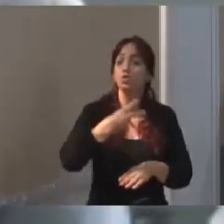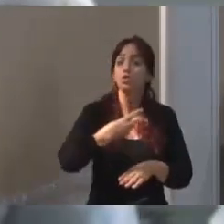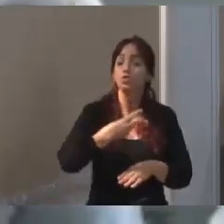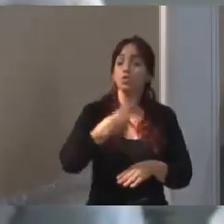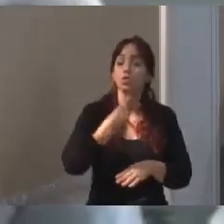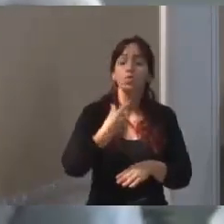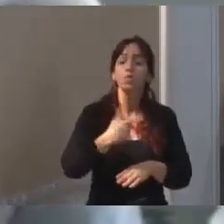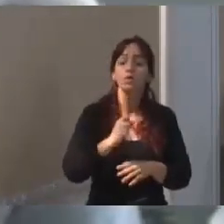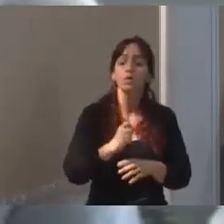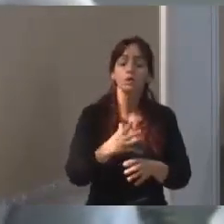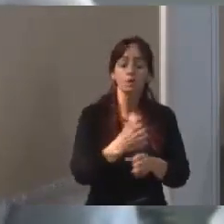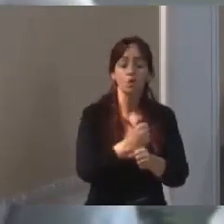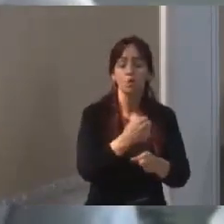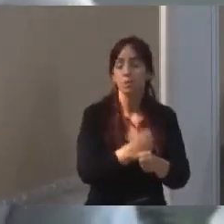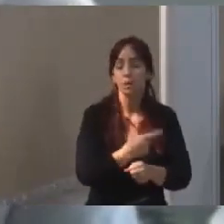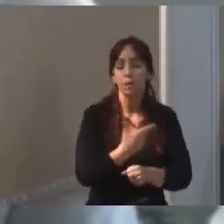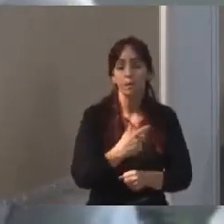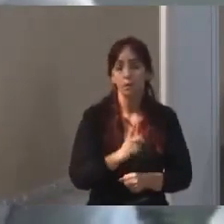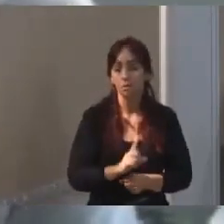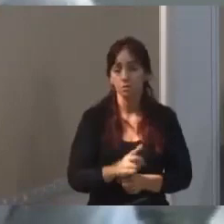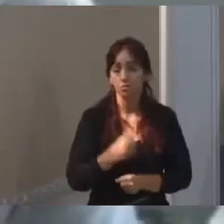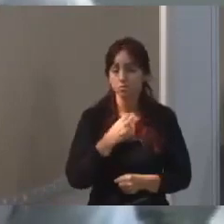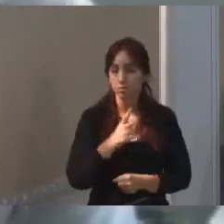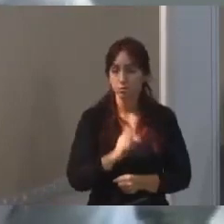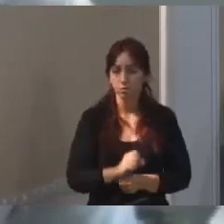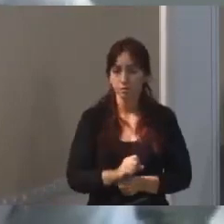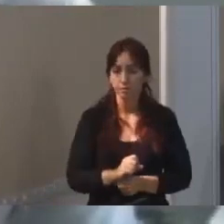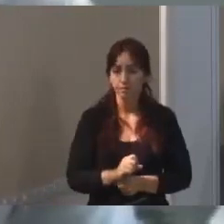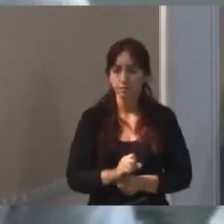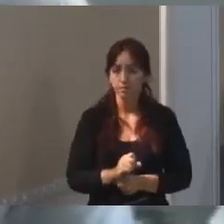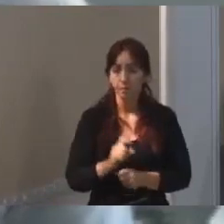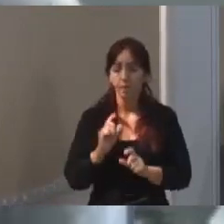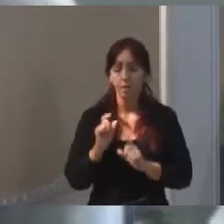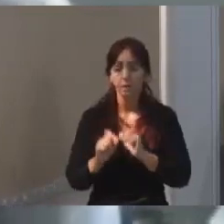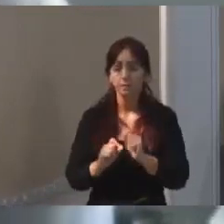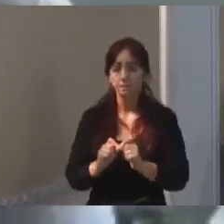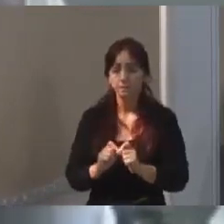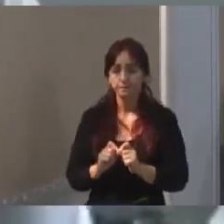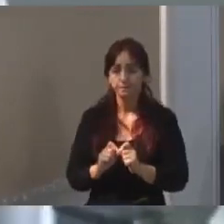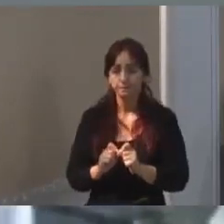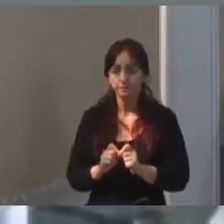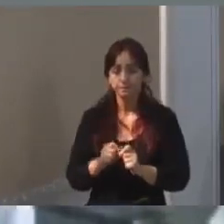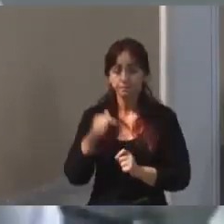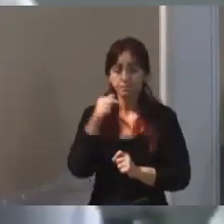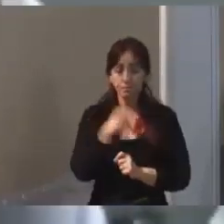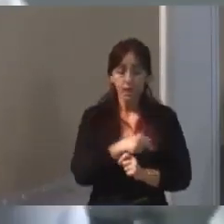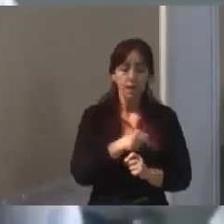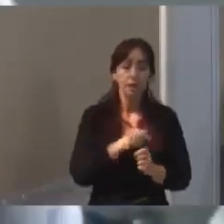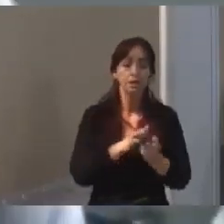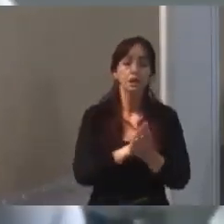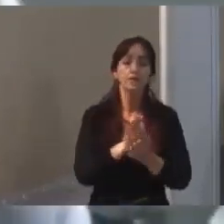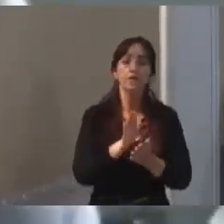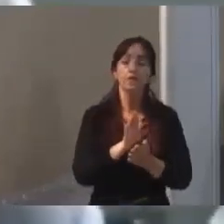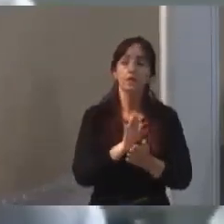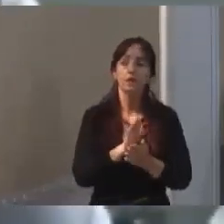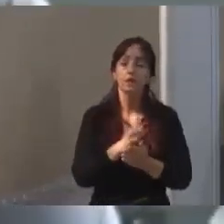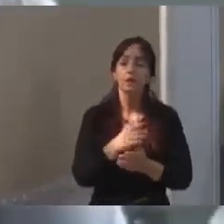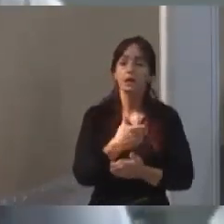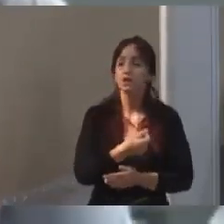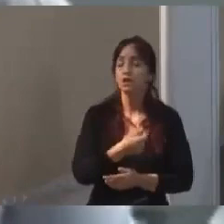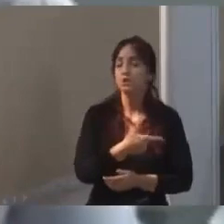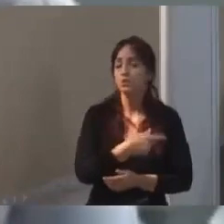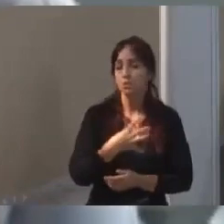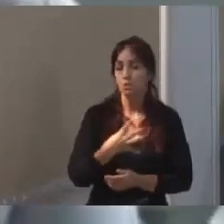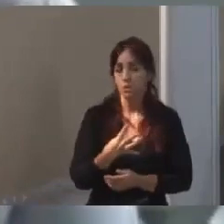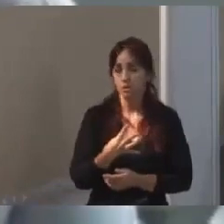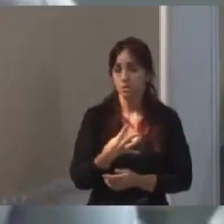déficit que a gente apresentou de 183 milhões, ele se refere ao exercício de 2024. Não